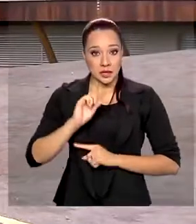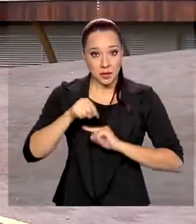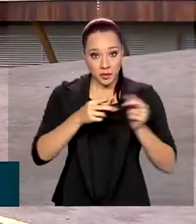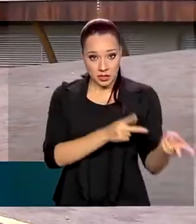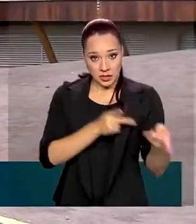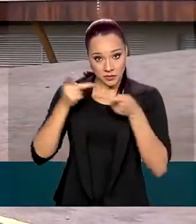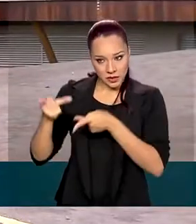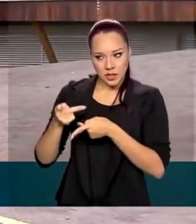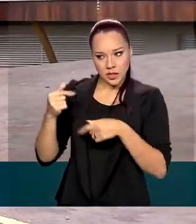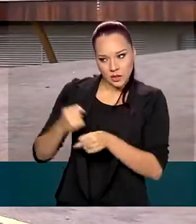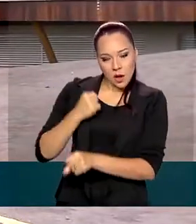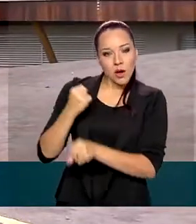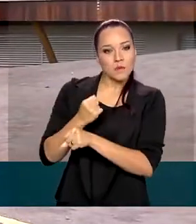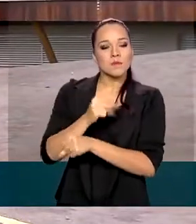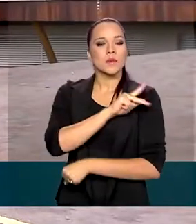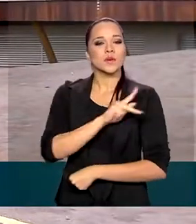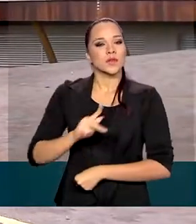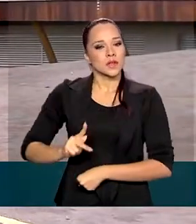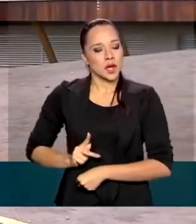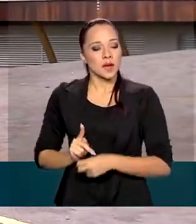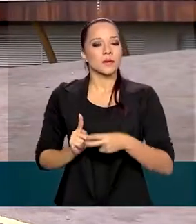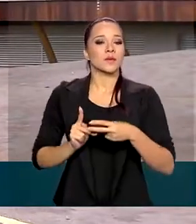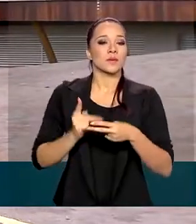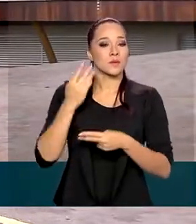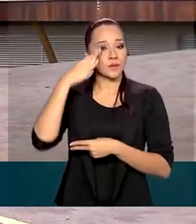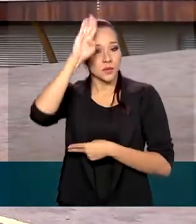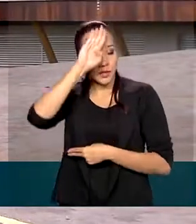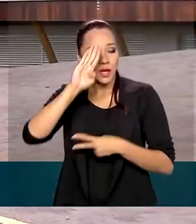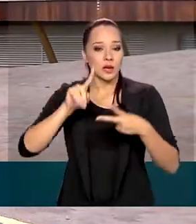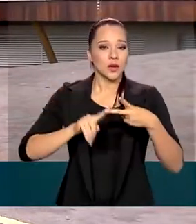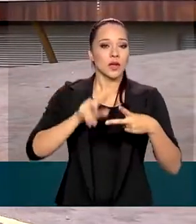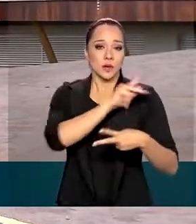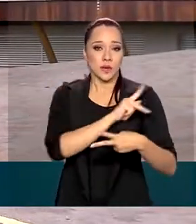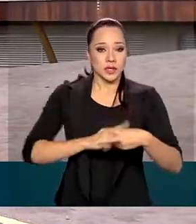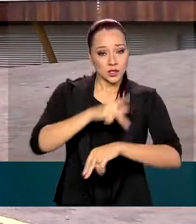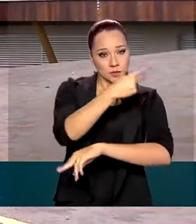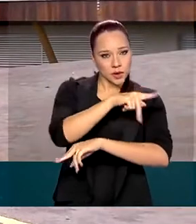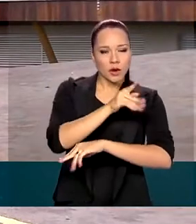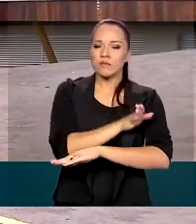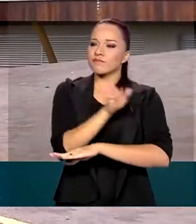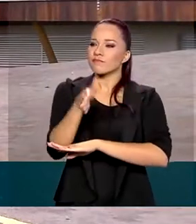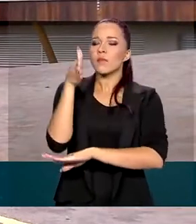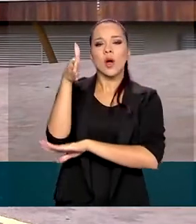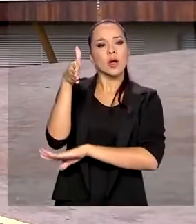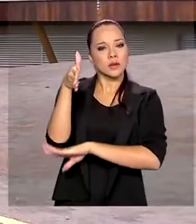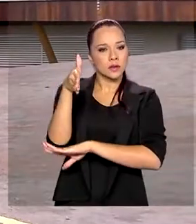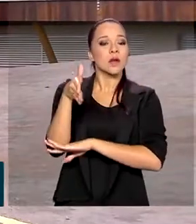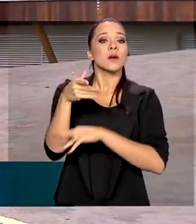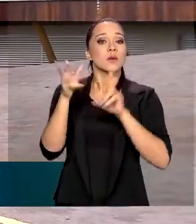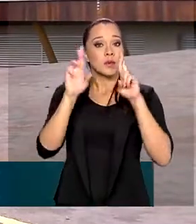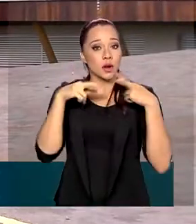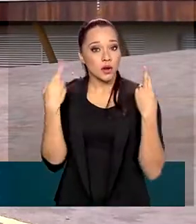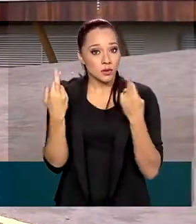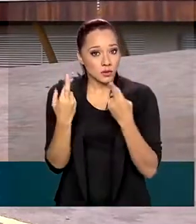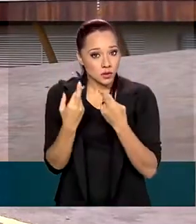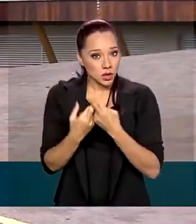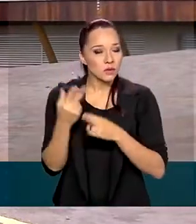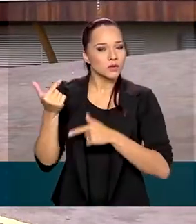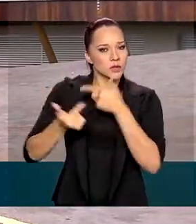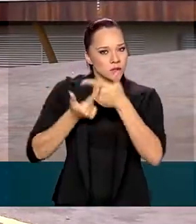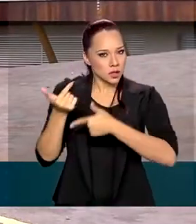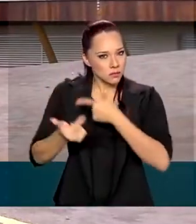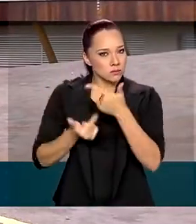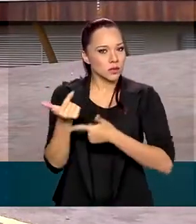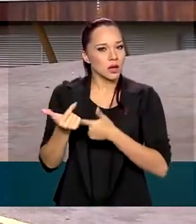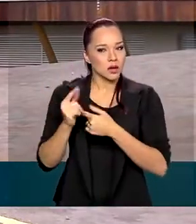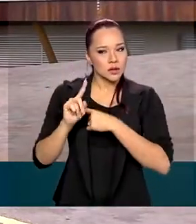visita ao canteiro de obras, Bolsonaro e Benítez se deslocaram para este hotel, também em Foz do Iguaçu, para uma reunião de trabalho